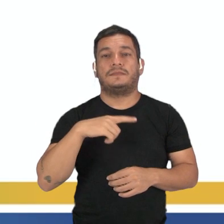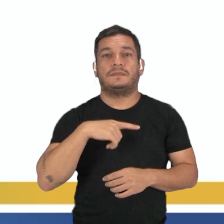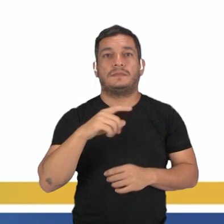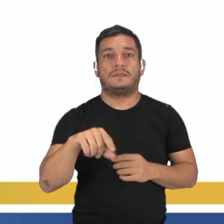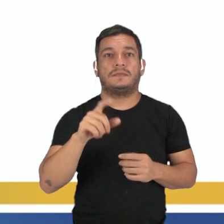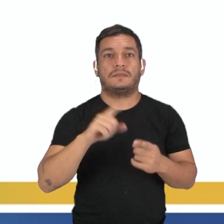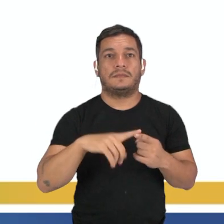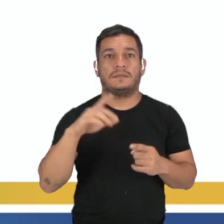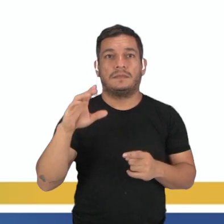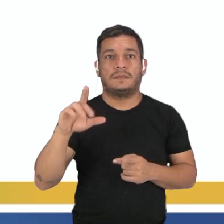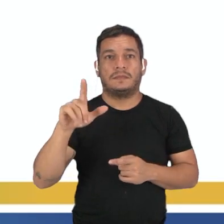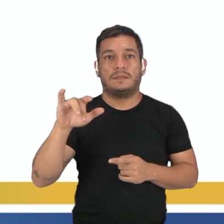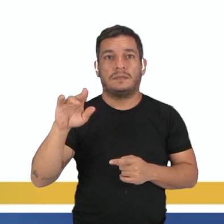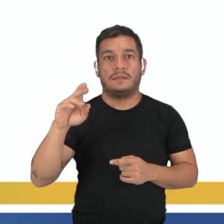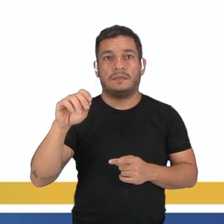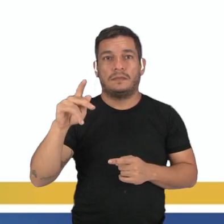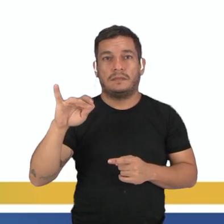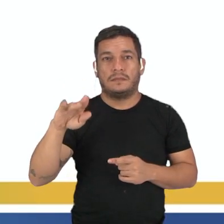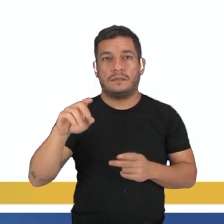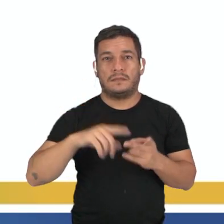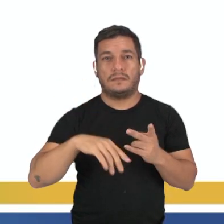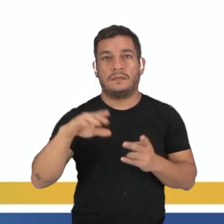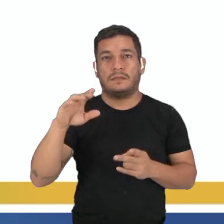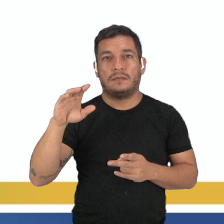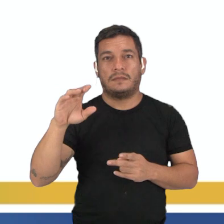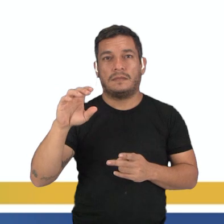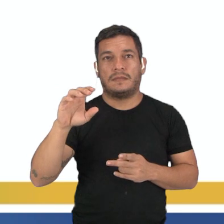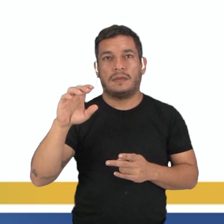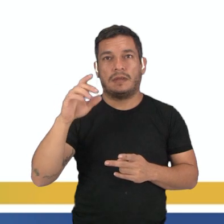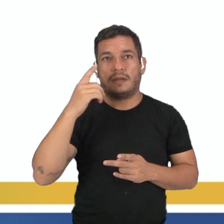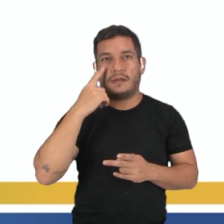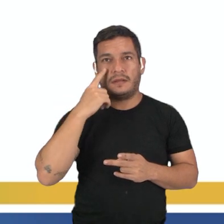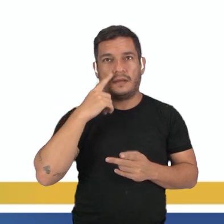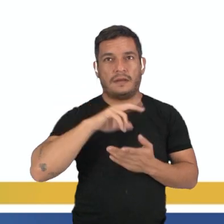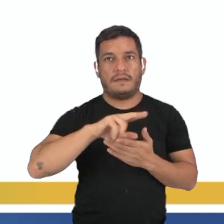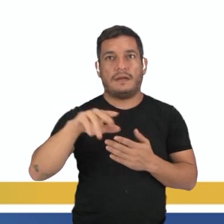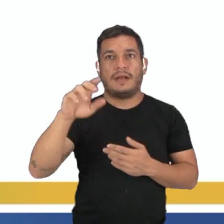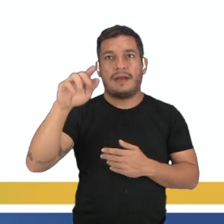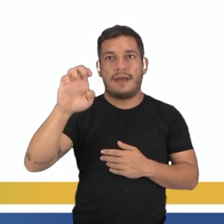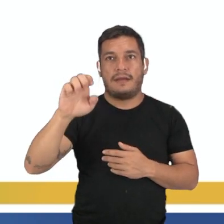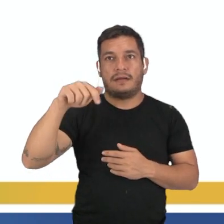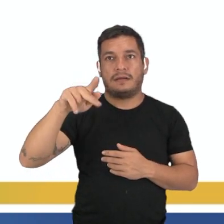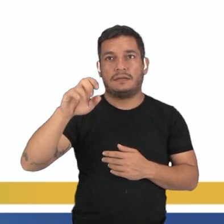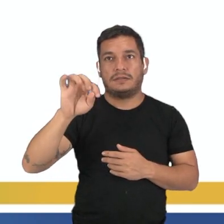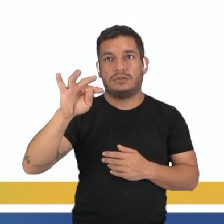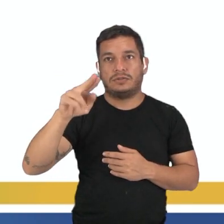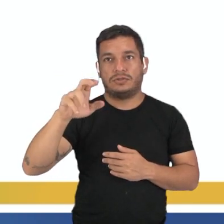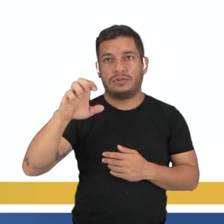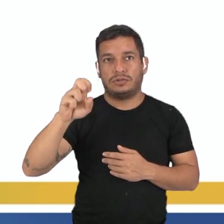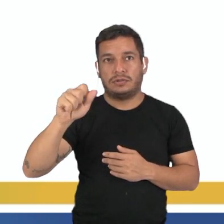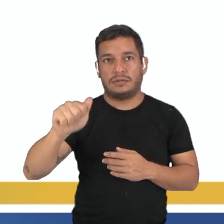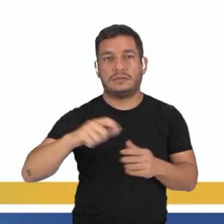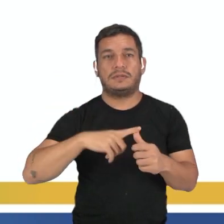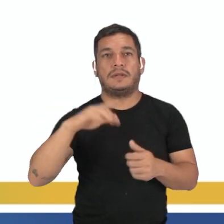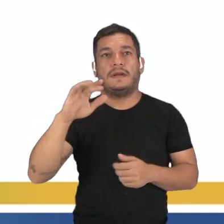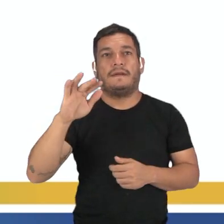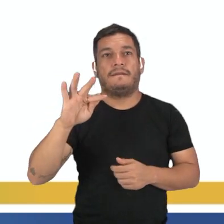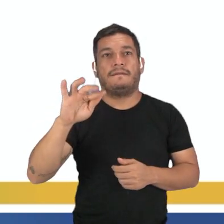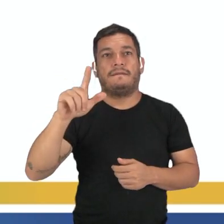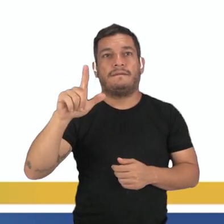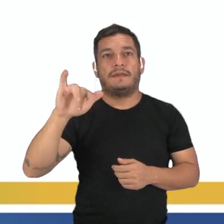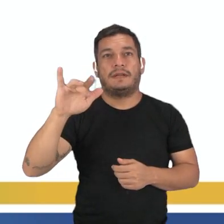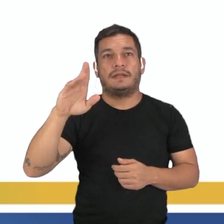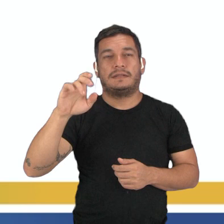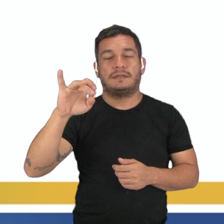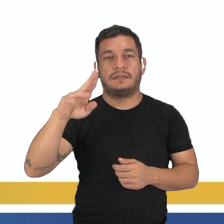as licopódnias, as exitinhas e as filicinhas, tá? E aí elas vão ter diferença em relação ao tamanho, em relação também